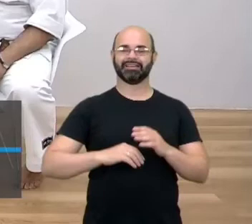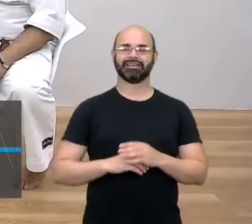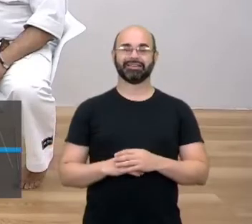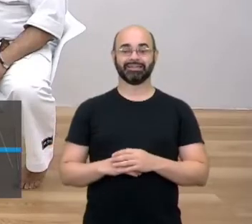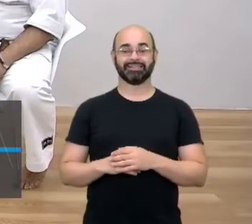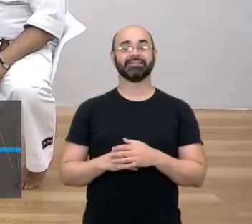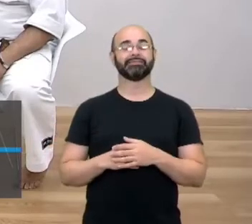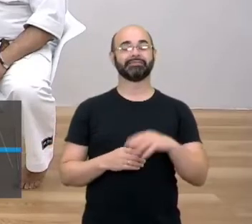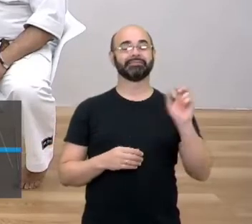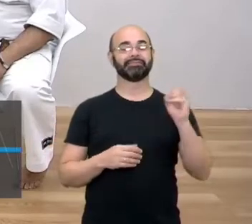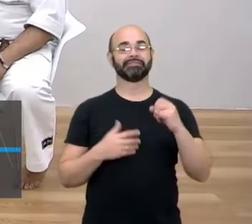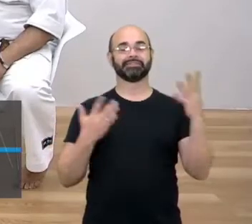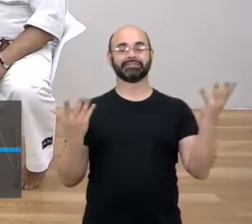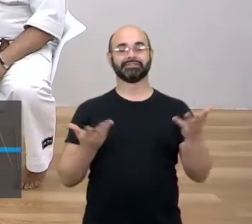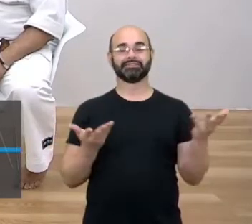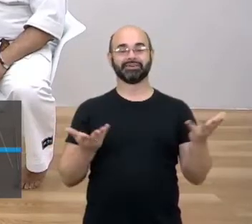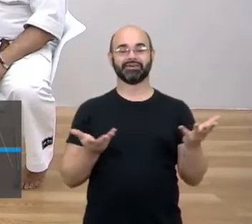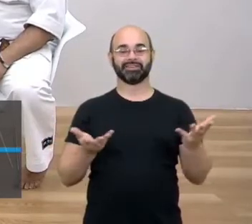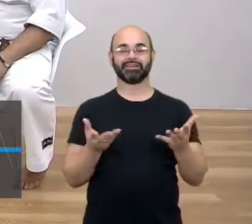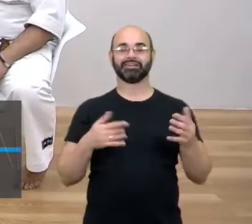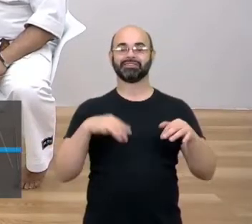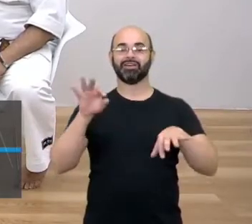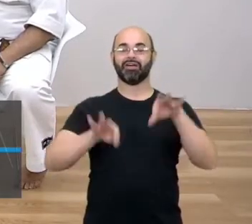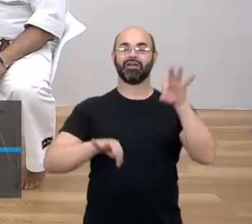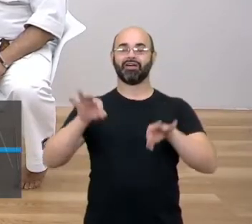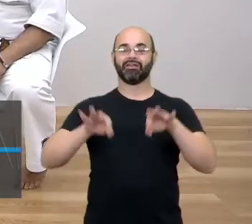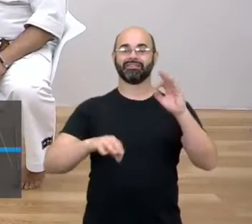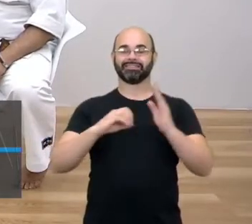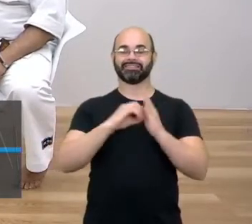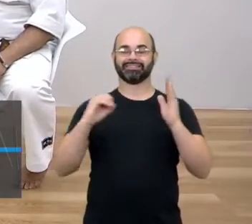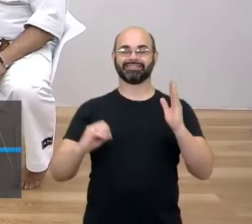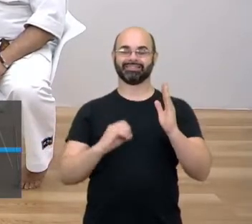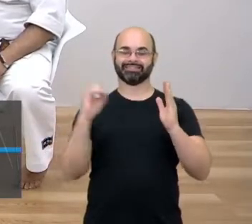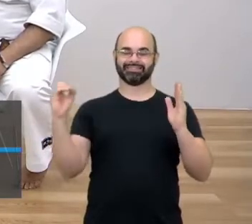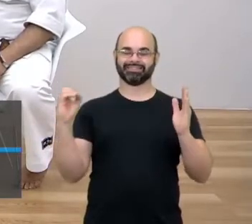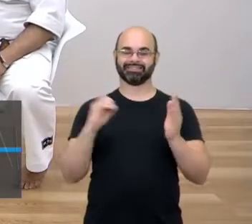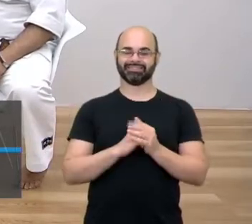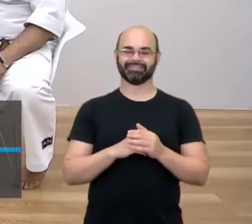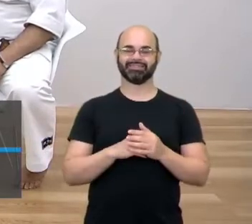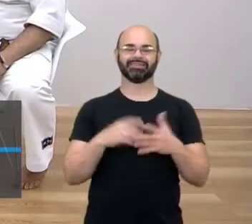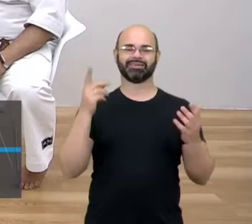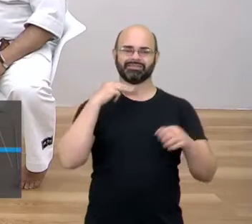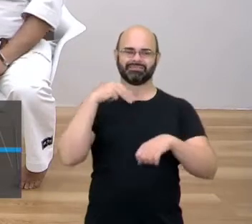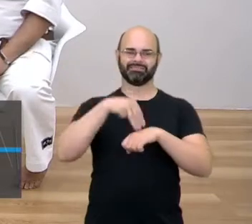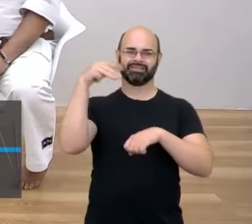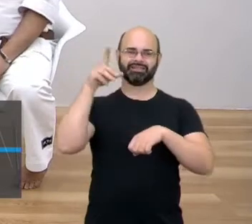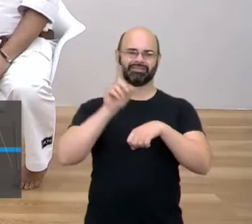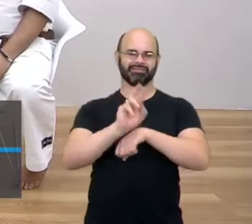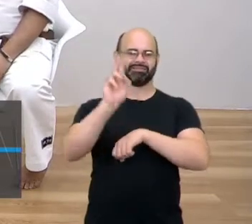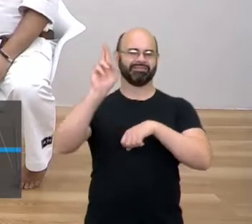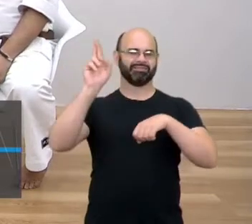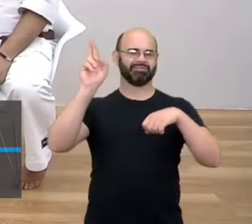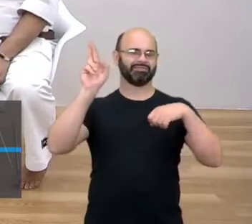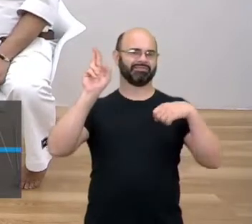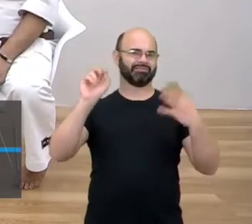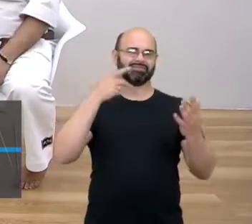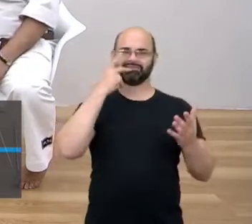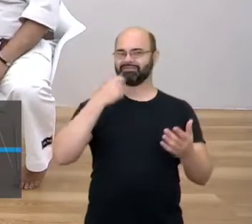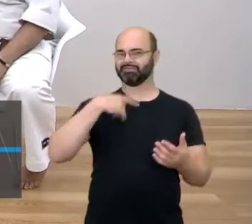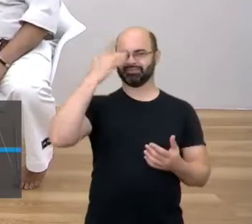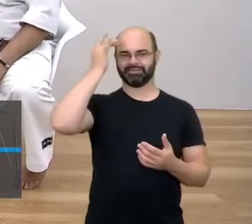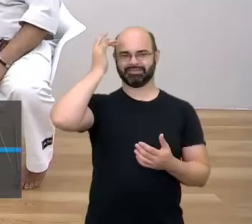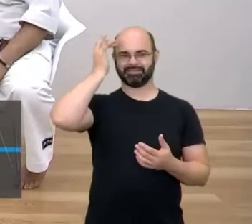gente. Trouxemos a nossa oficina para o Centro de Mídias. Temos o mestre doutor. O é o que fala mesmo? O é fala